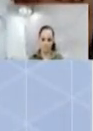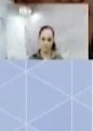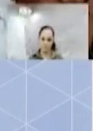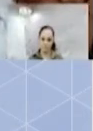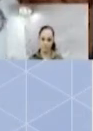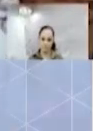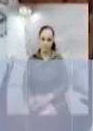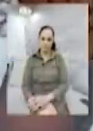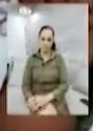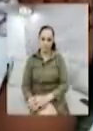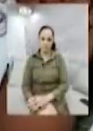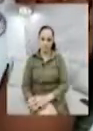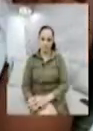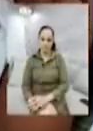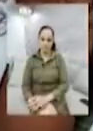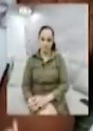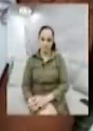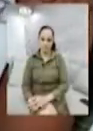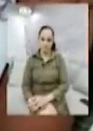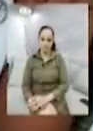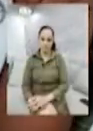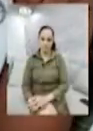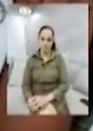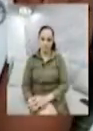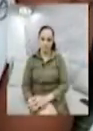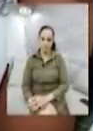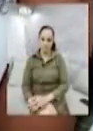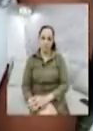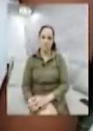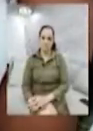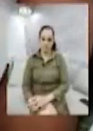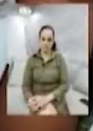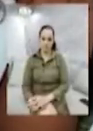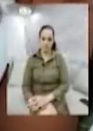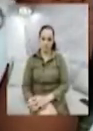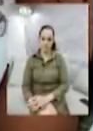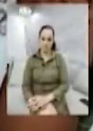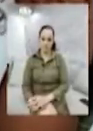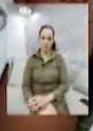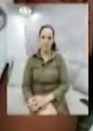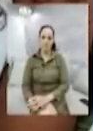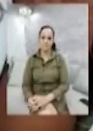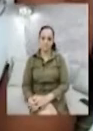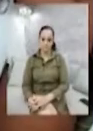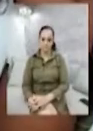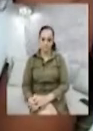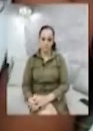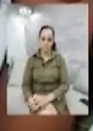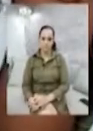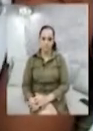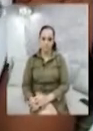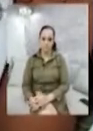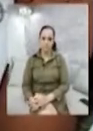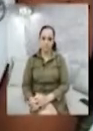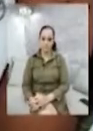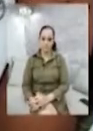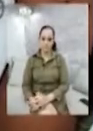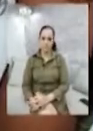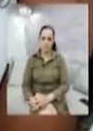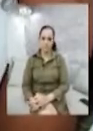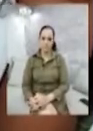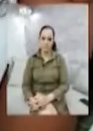decreto para parar, como eu assinei a academia, né? Antes de ter o decreto, eu, por precaução, já decidi parar de fazer o curso inicial.